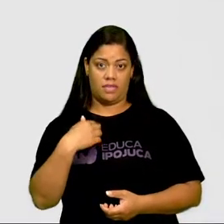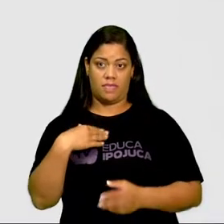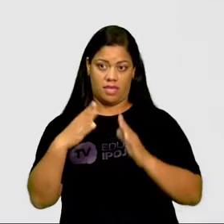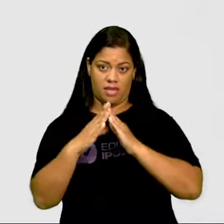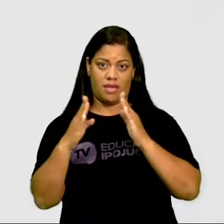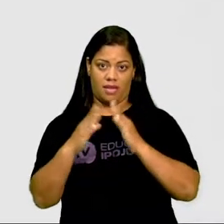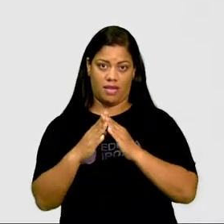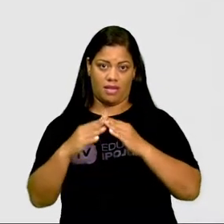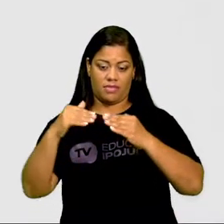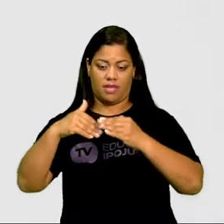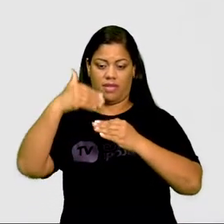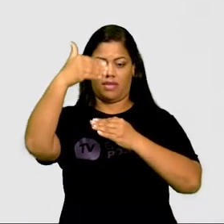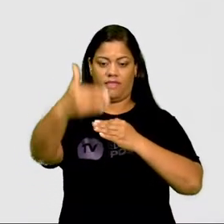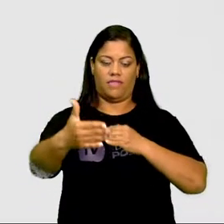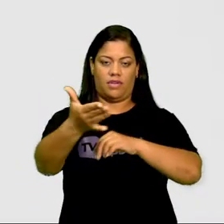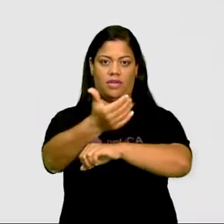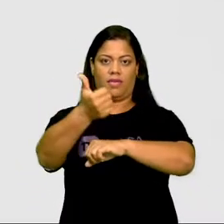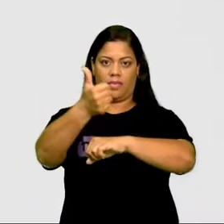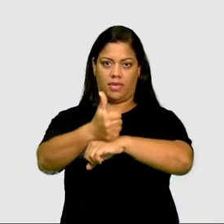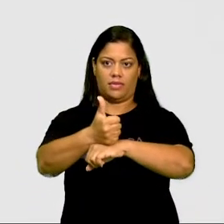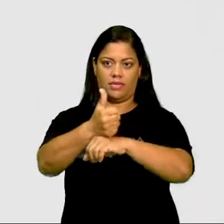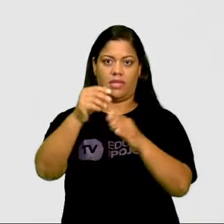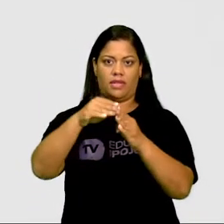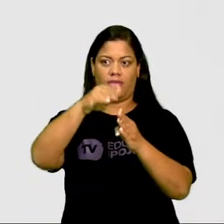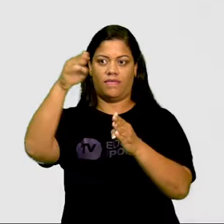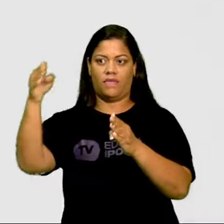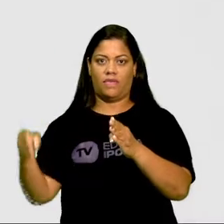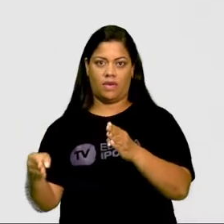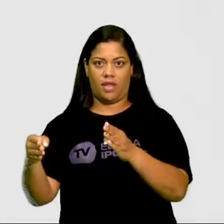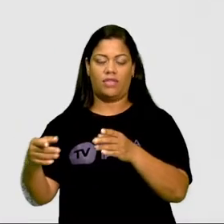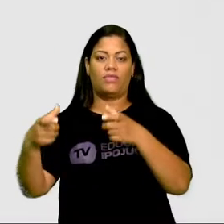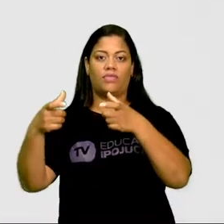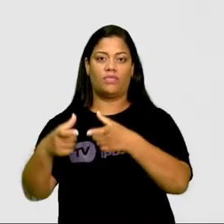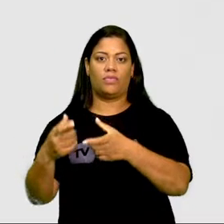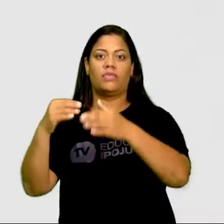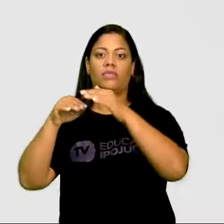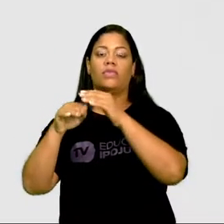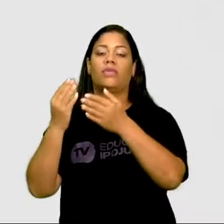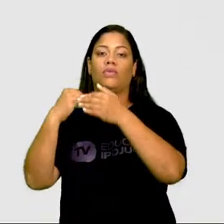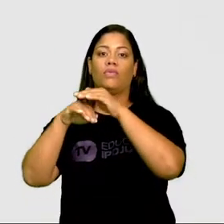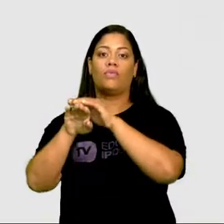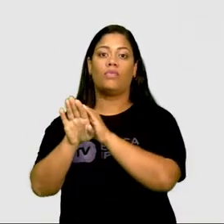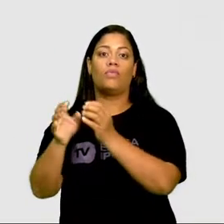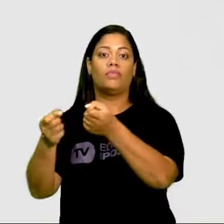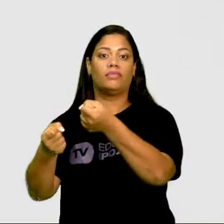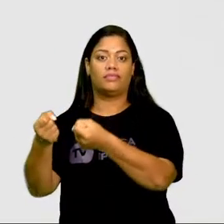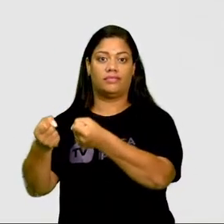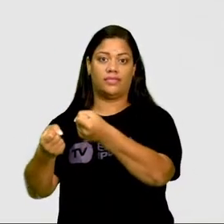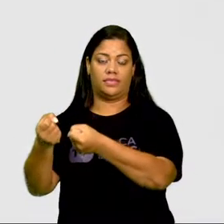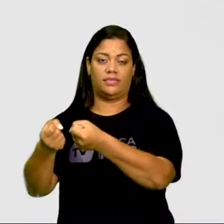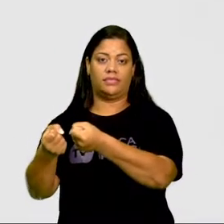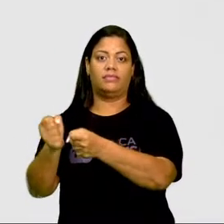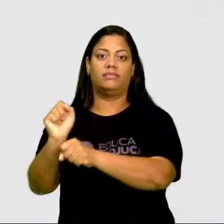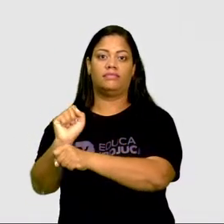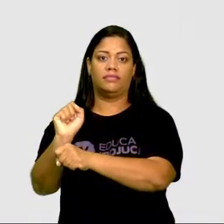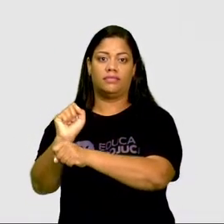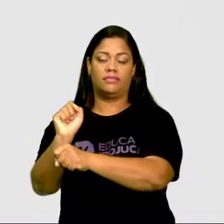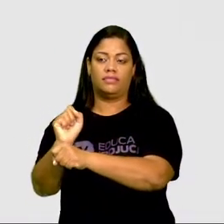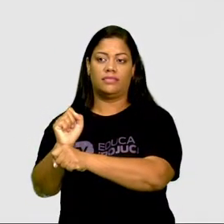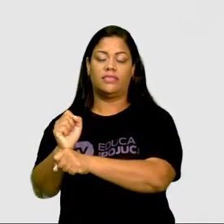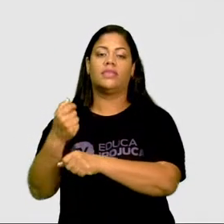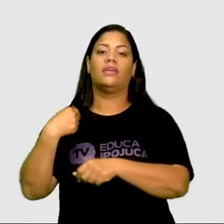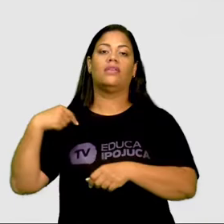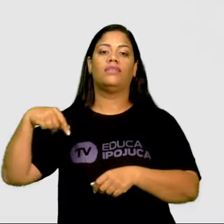praça e ao lado do estacionamento. Saio de casa e